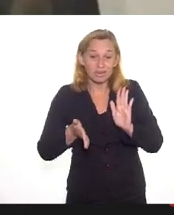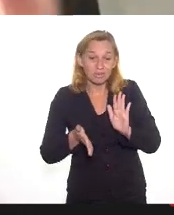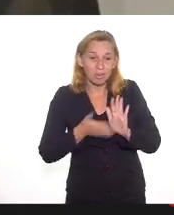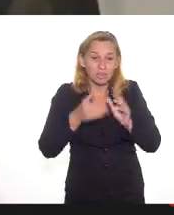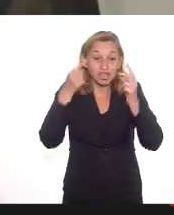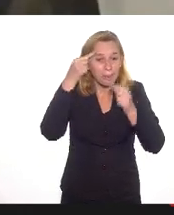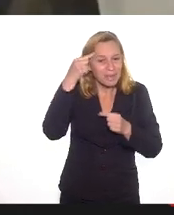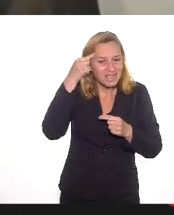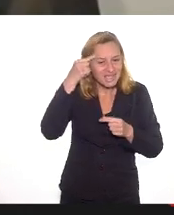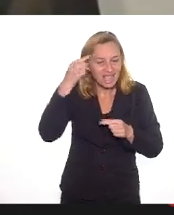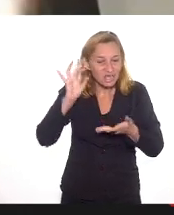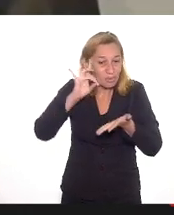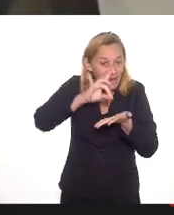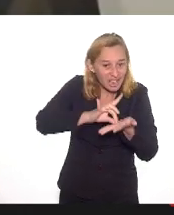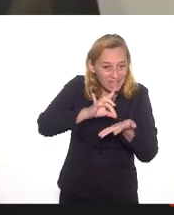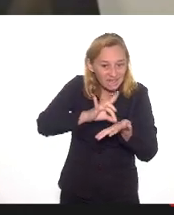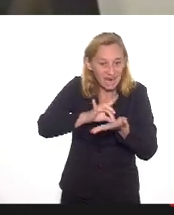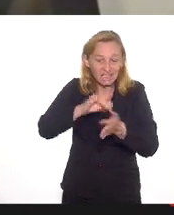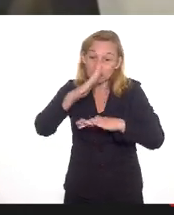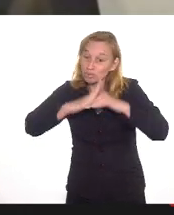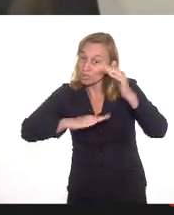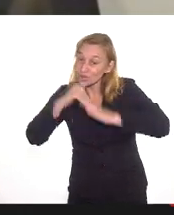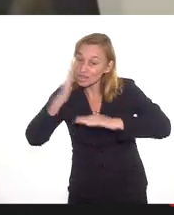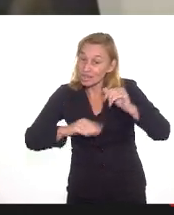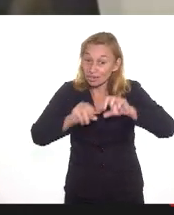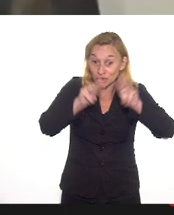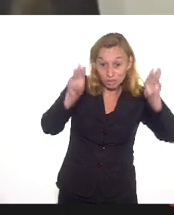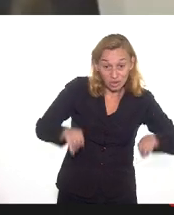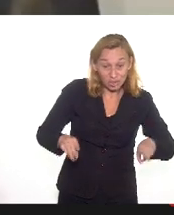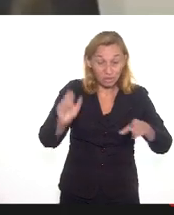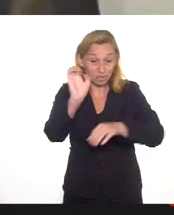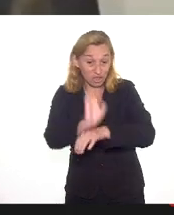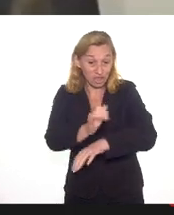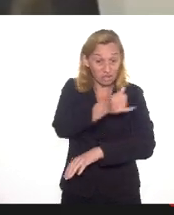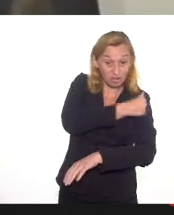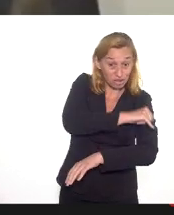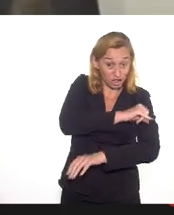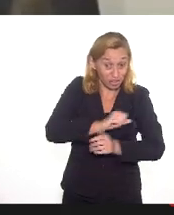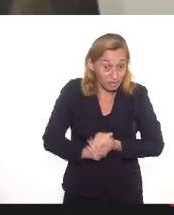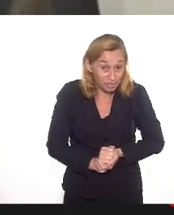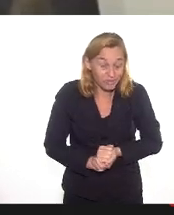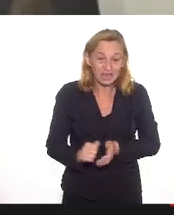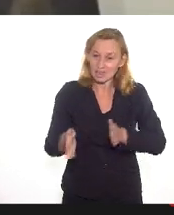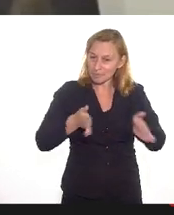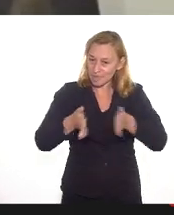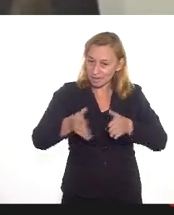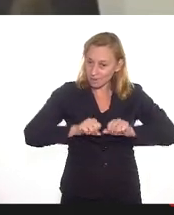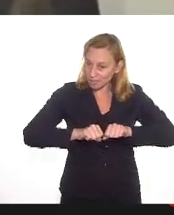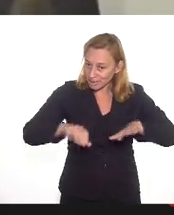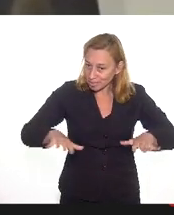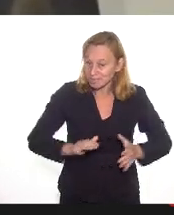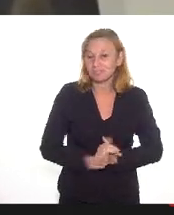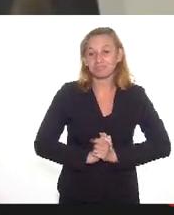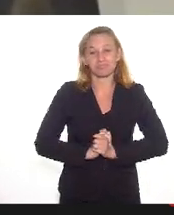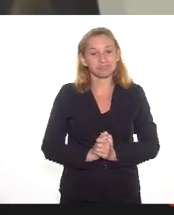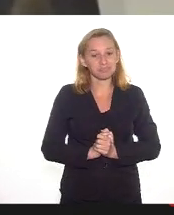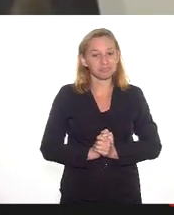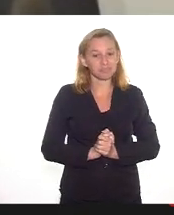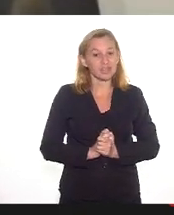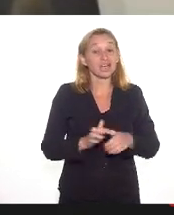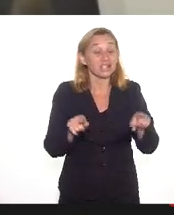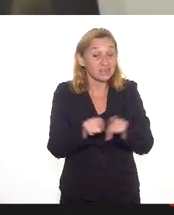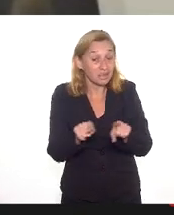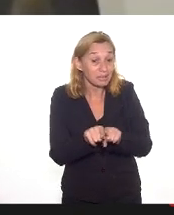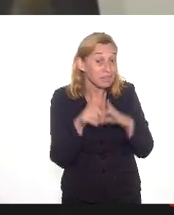refletirmos sobre a realidade dos profissionais de museus do Estado do Rio de Janeiro nesse período de pandemia. Cumprimento